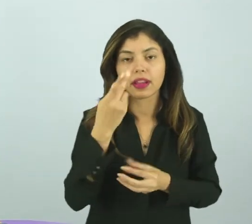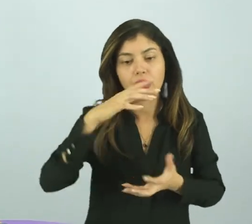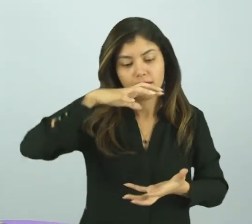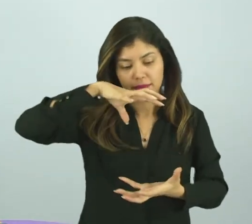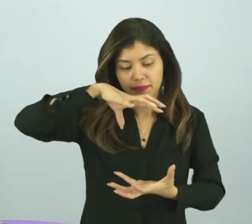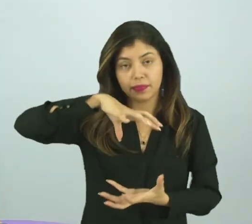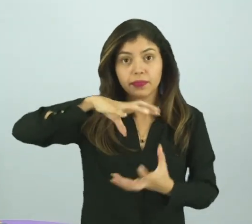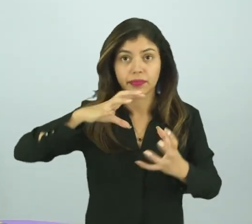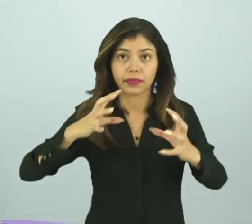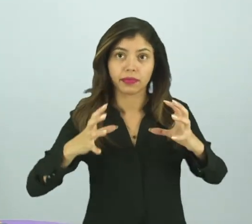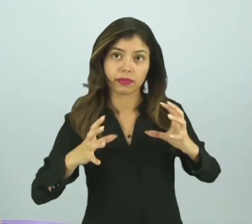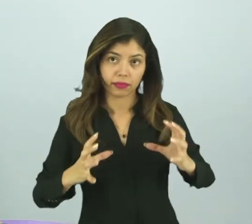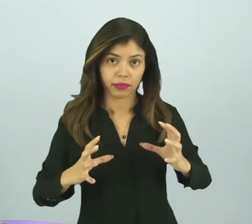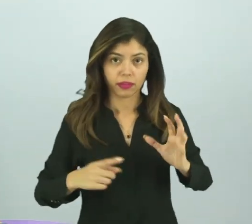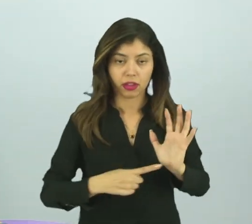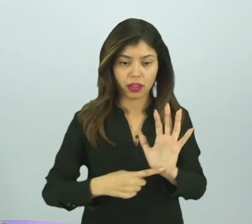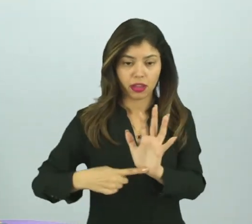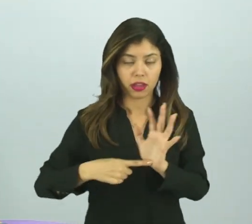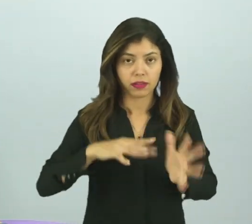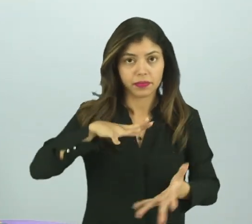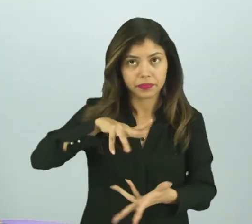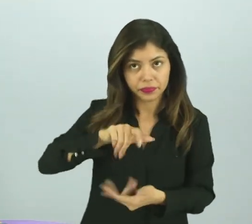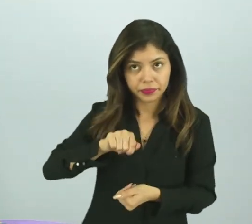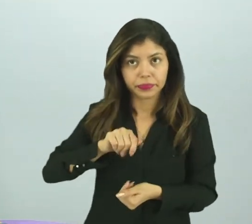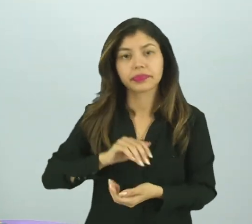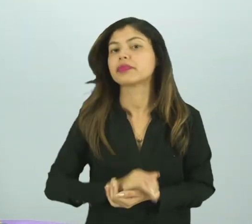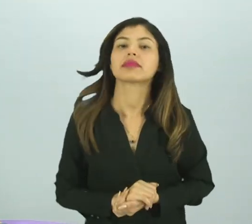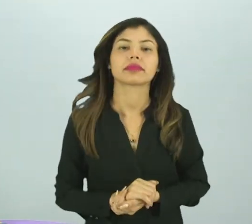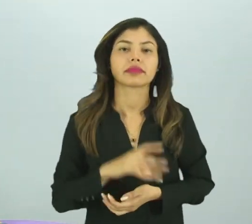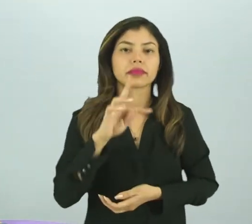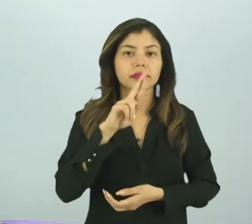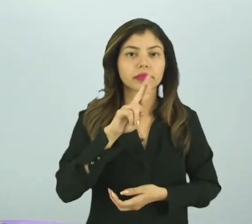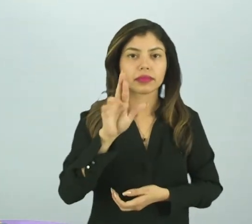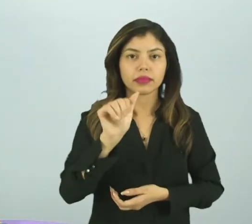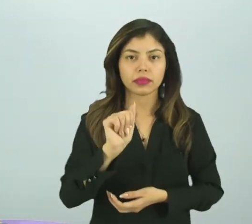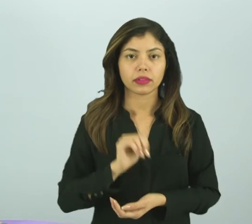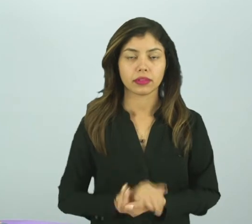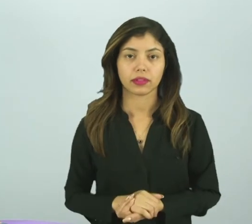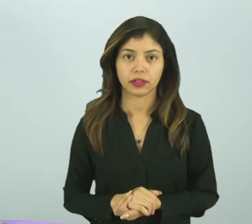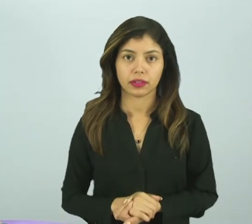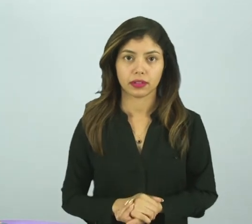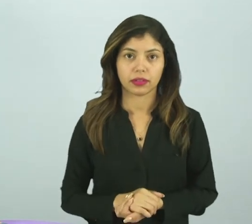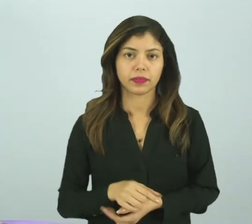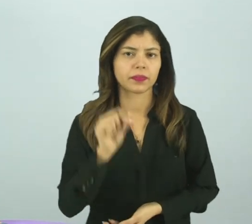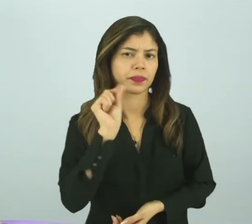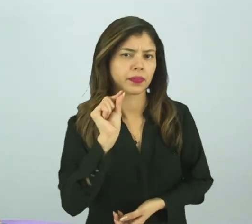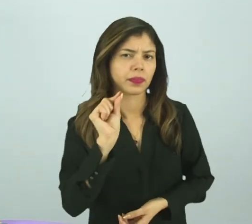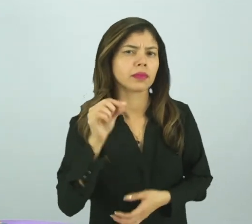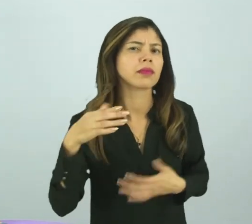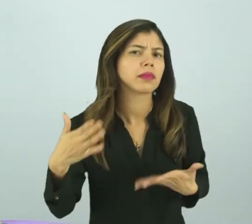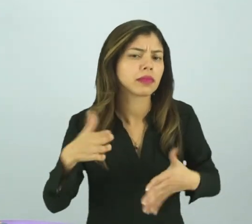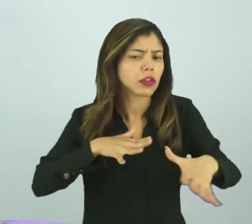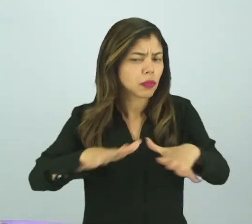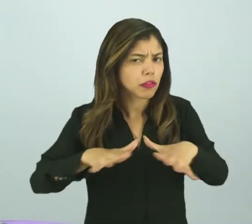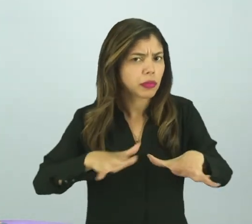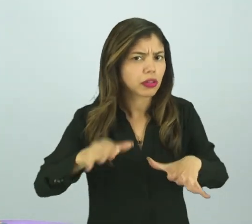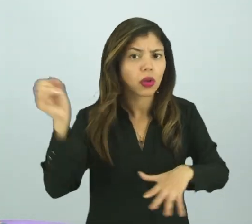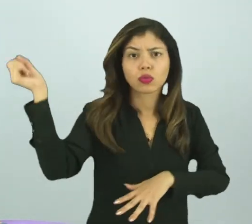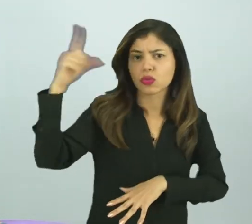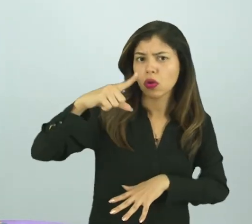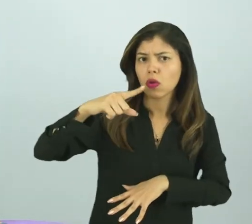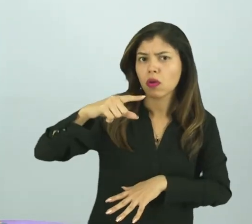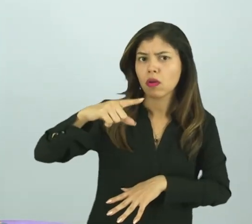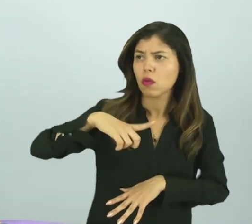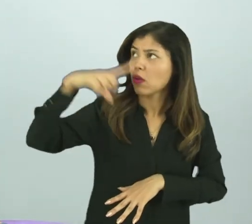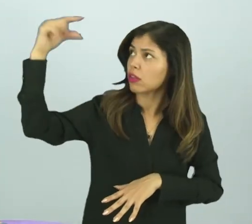globo terrestre, né? Que representa a Terra, o planeta Terra. E aí, quem gira? Será que é o sol ou